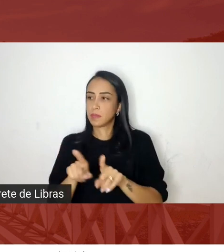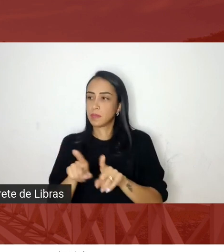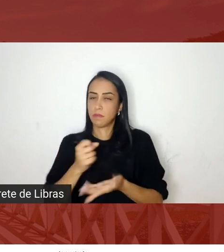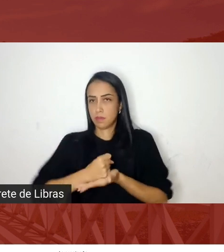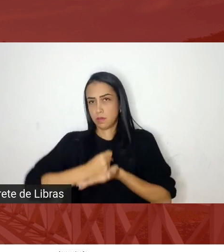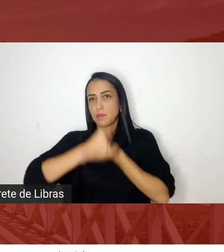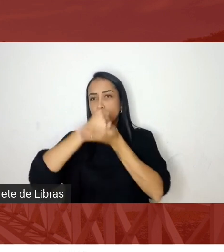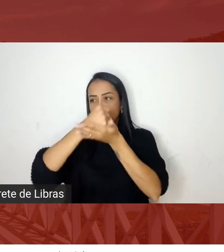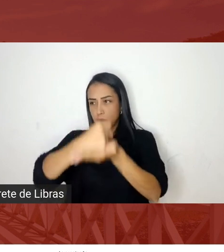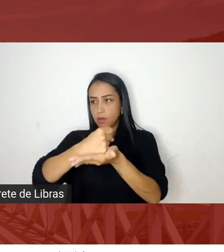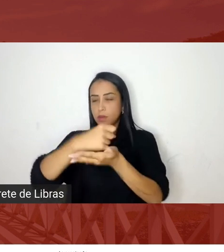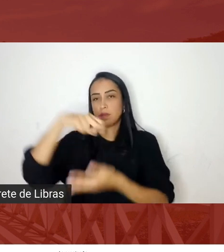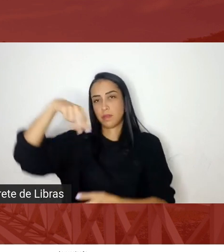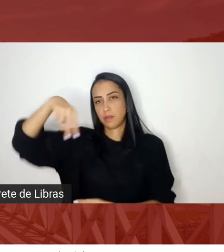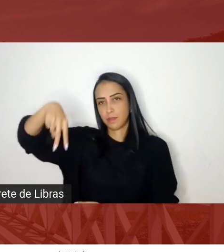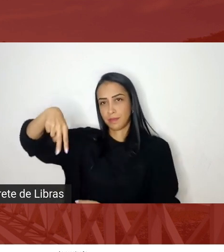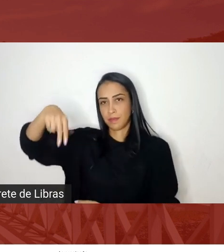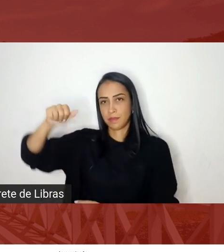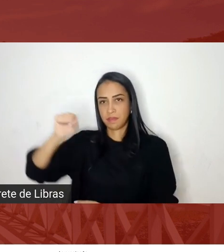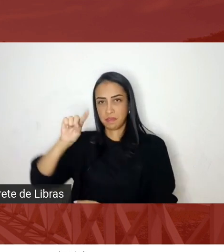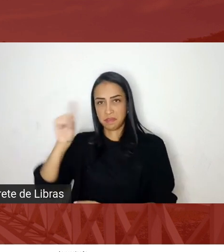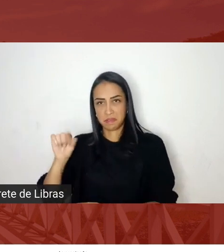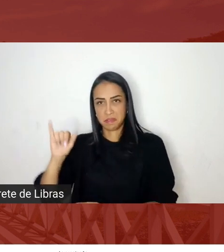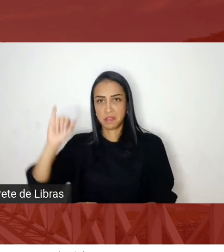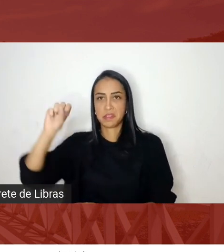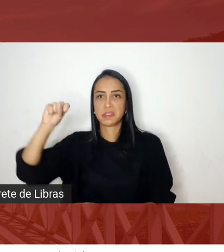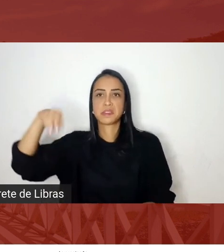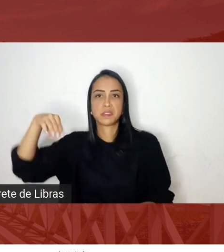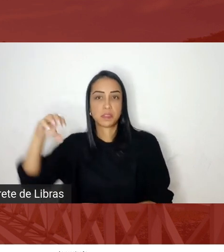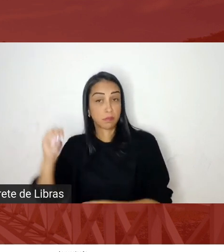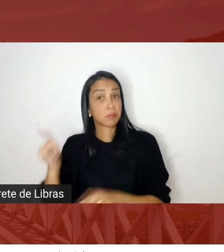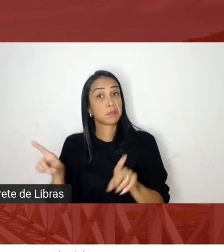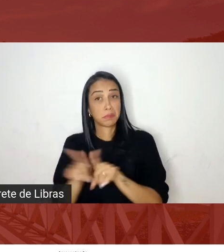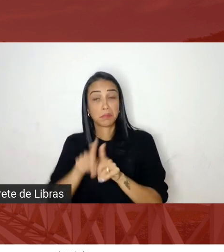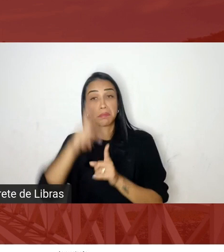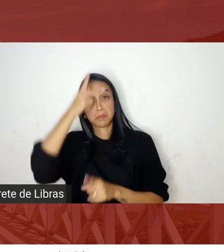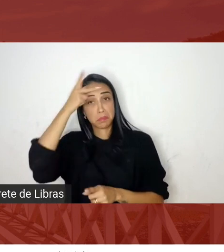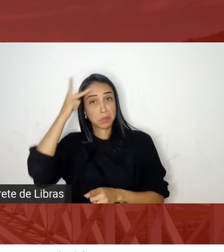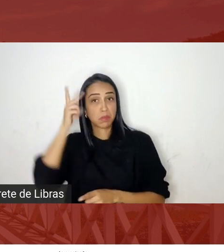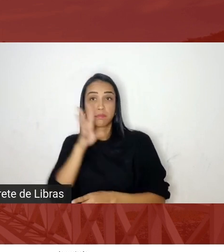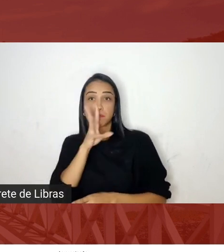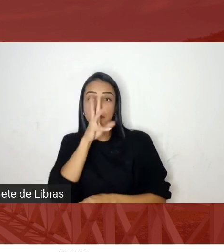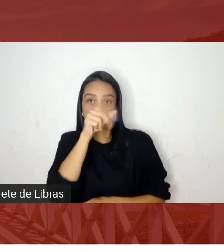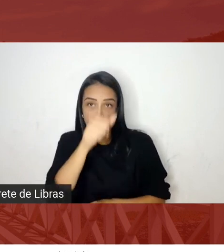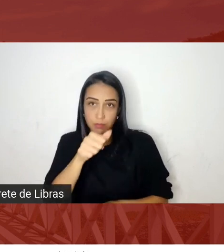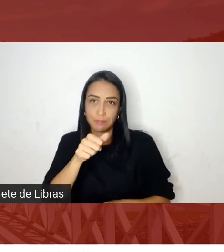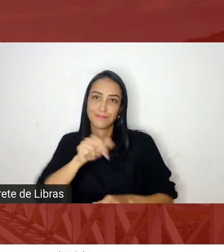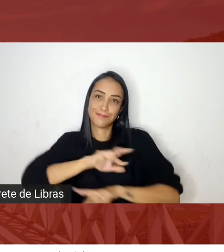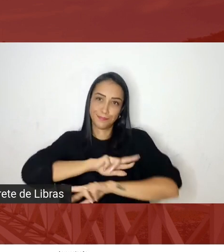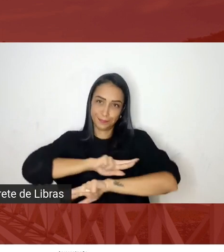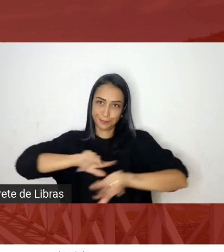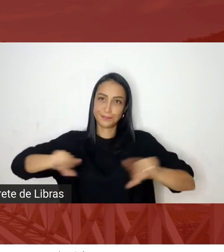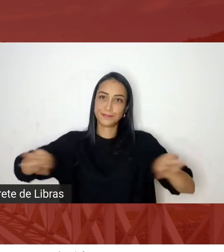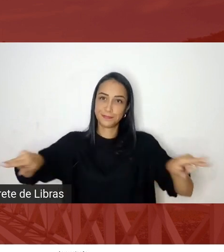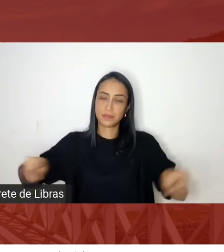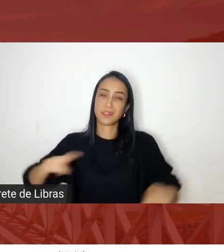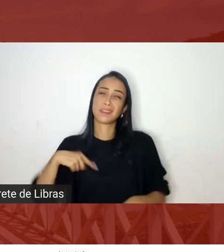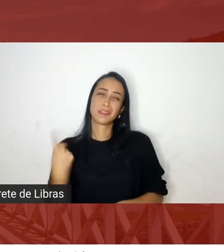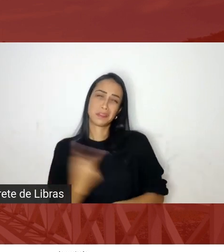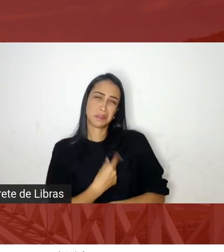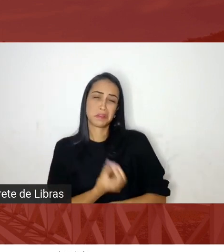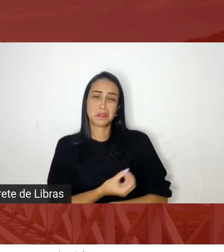atropela de certa forma a diversidade então nós vivemos um pouco esse drama e eu gostaria de chamar atenção